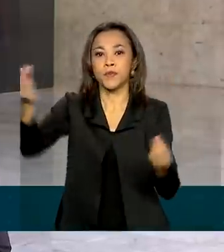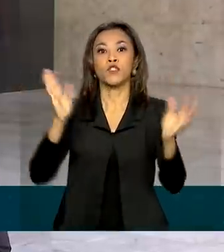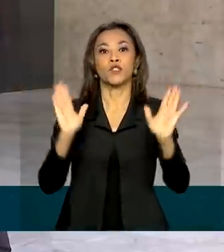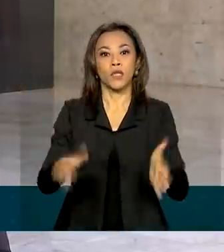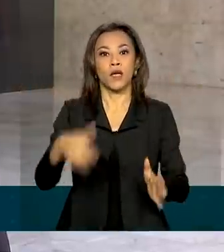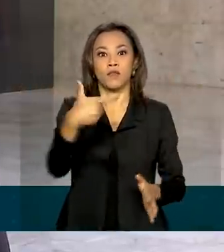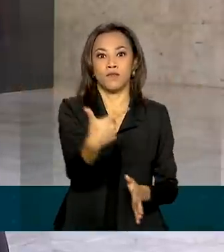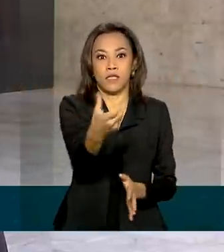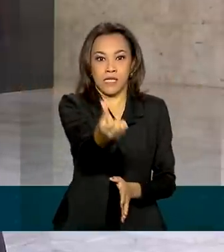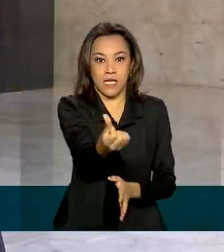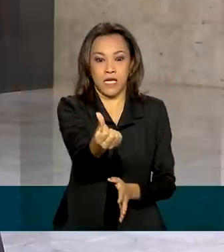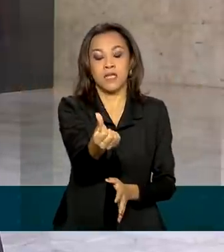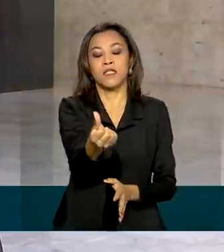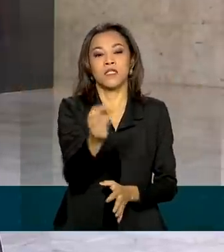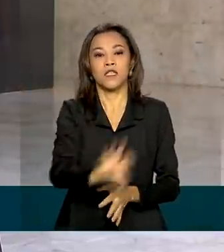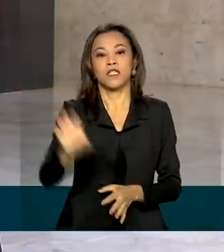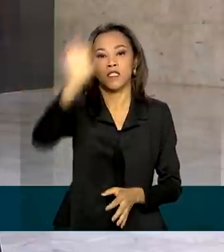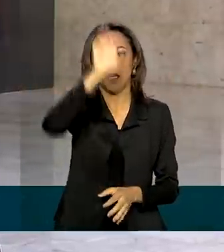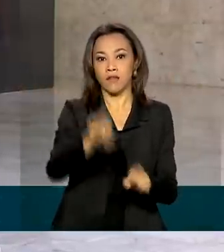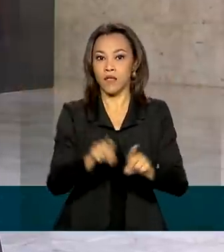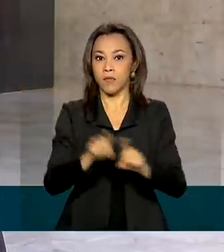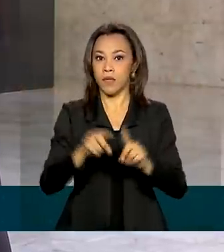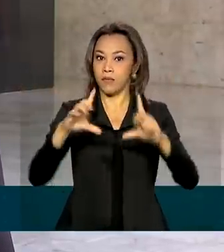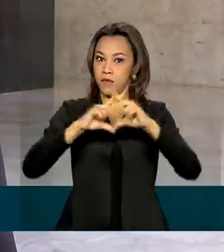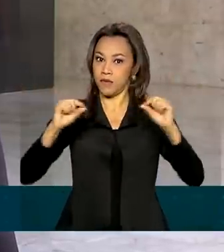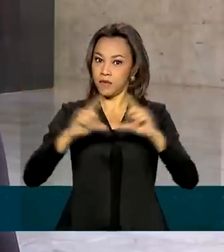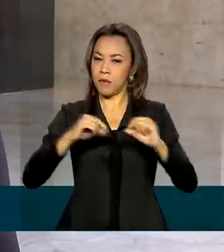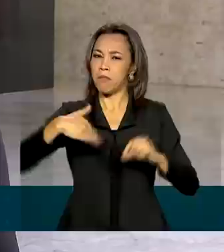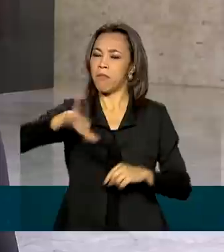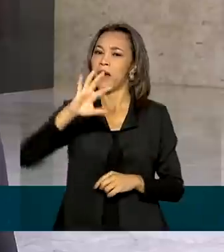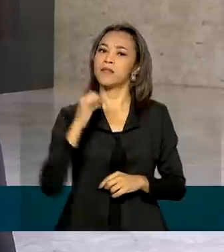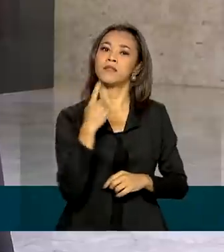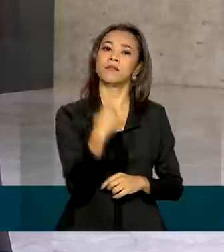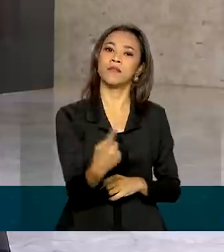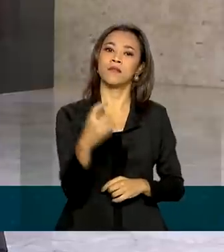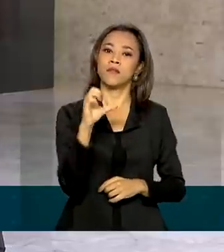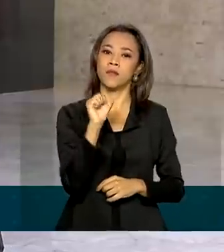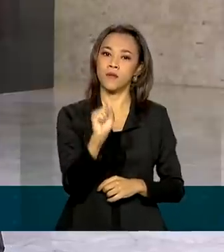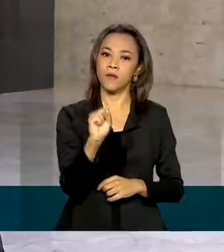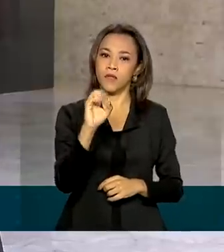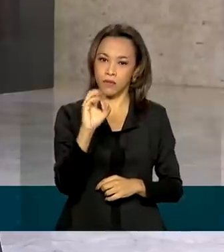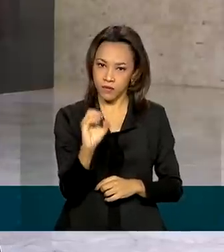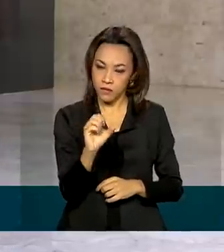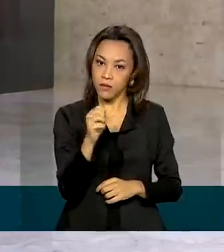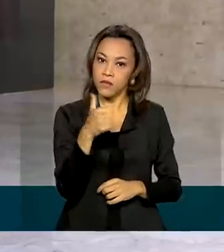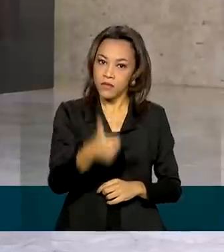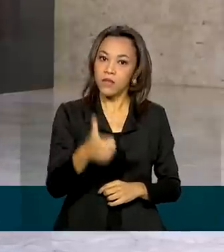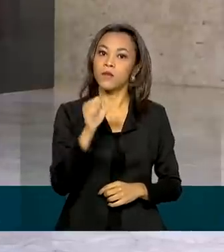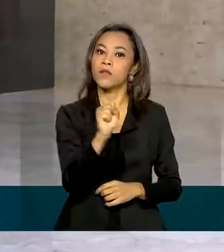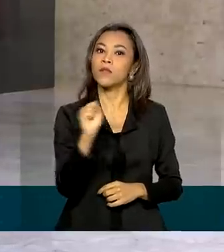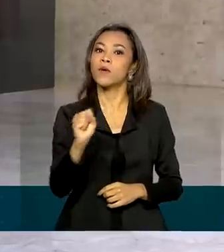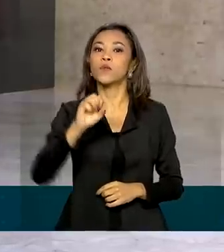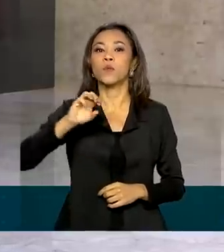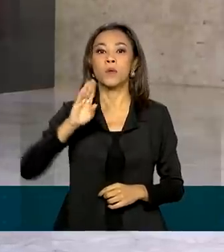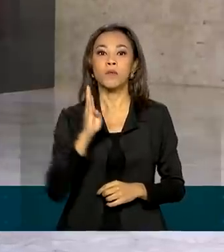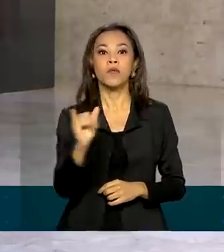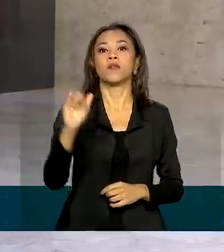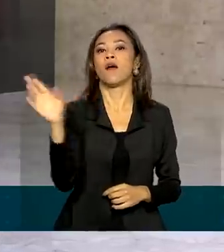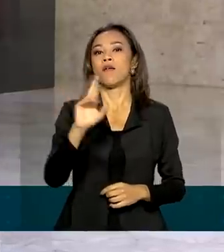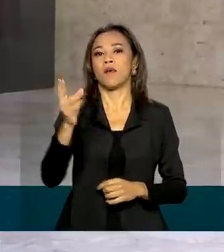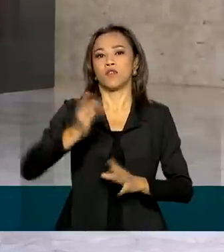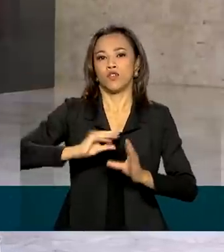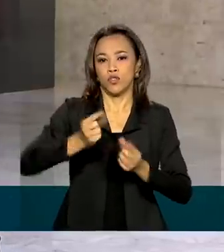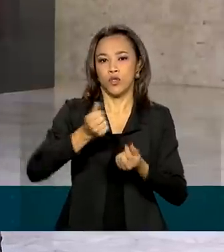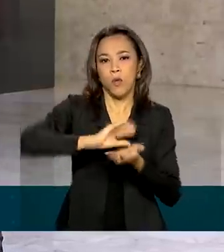e ao Distrito Federal mais de 178 bilhões de reais para o combate ao coronavírus.